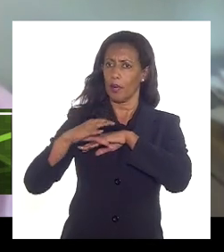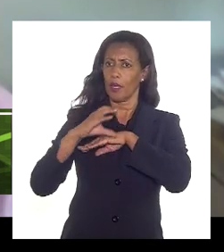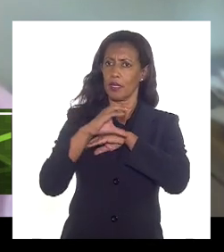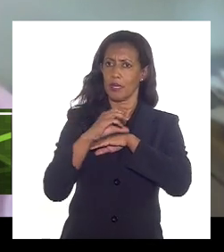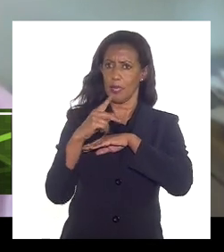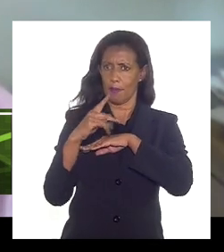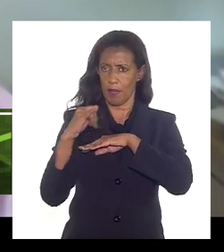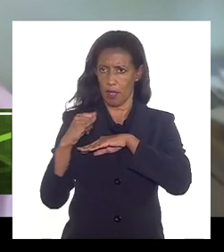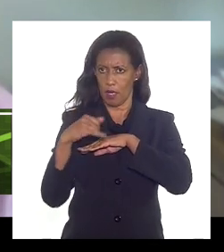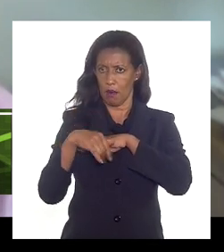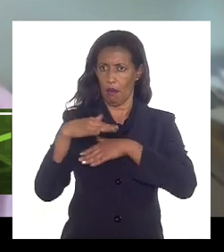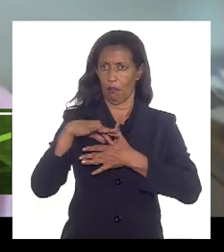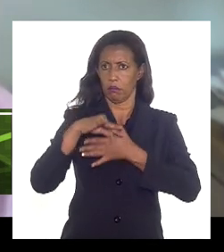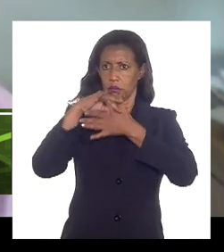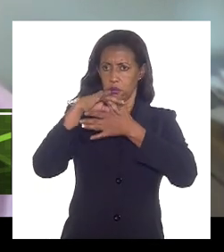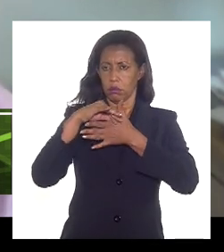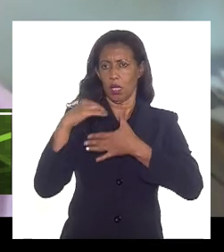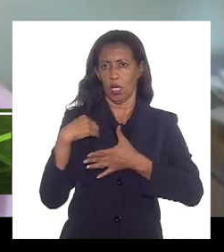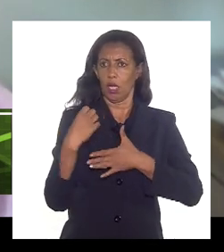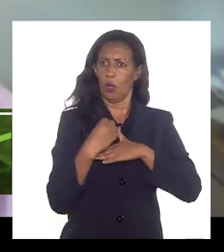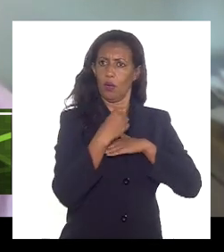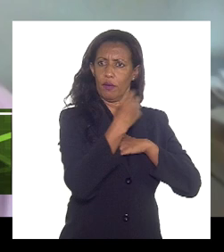encaminha formalmente a Petrobras